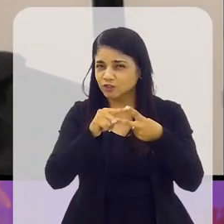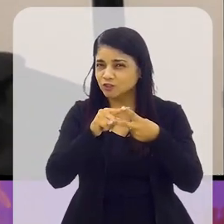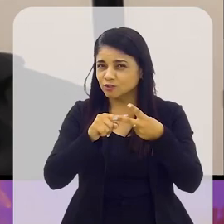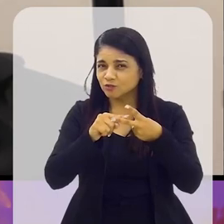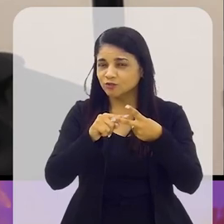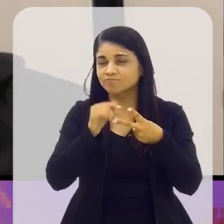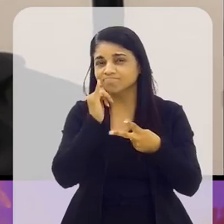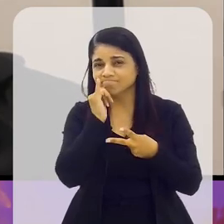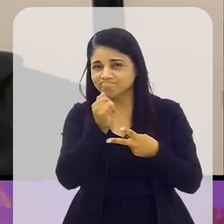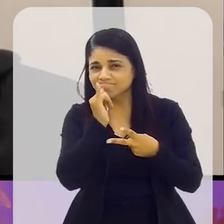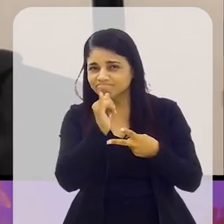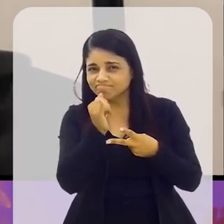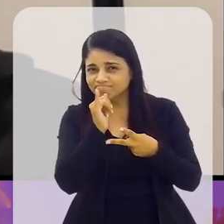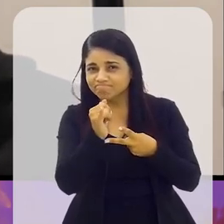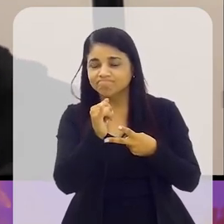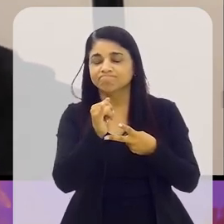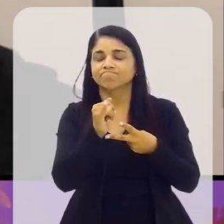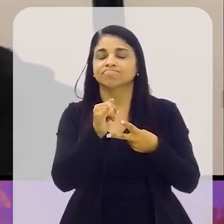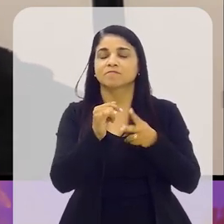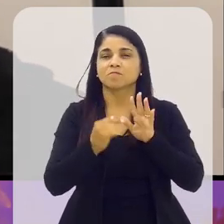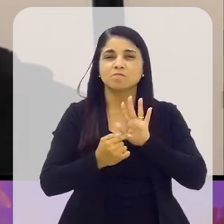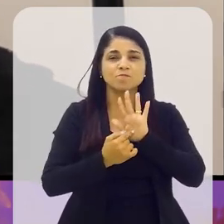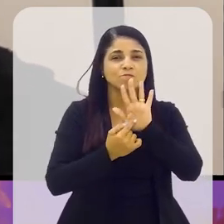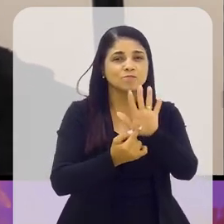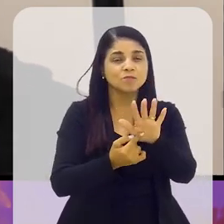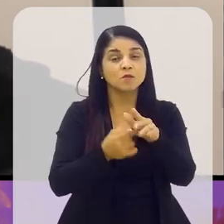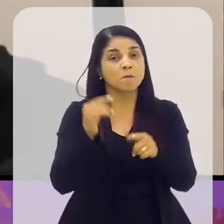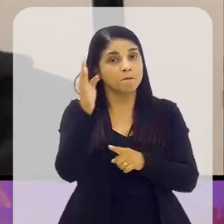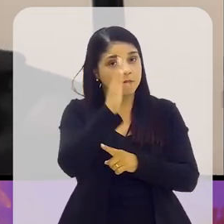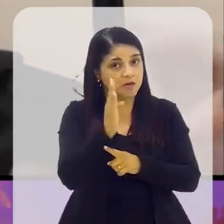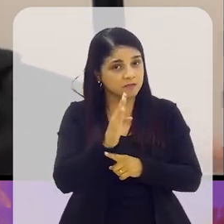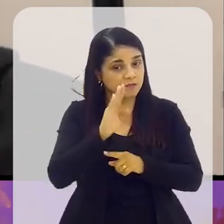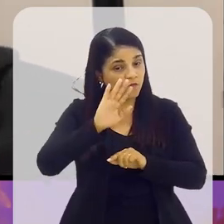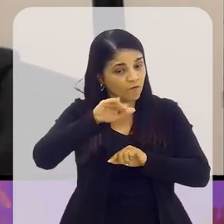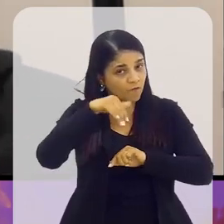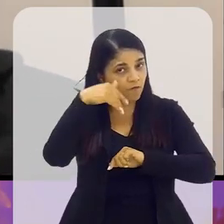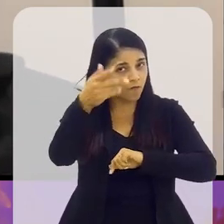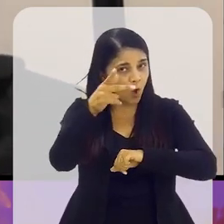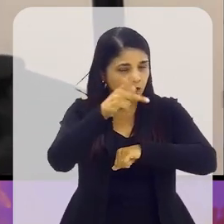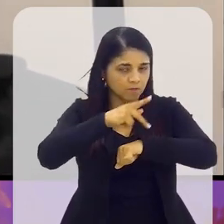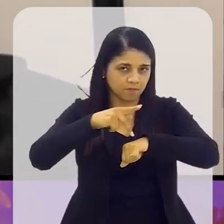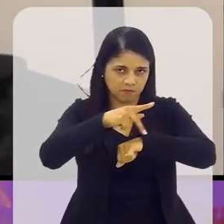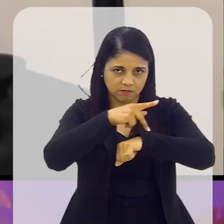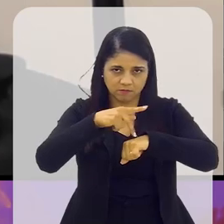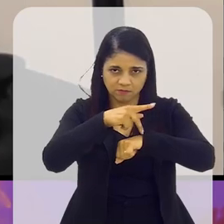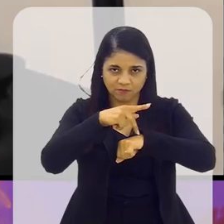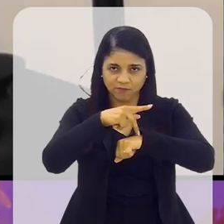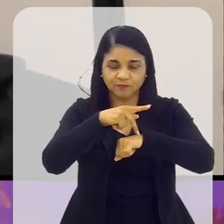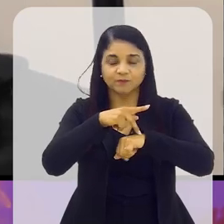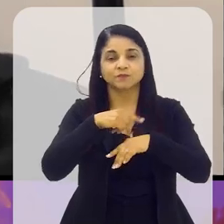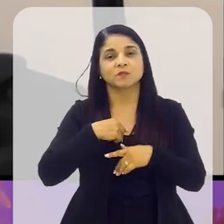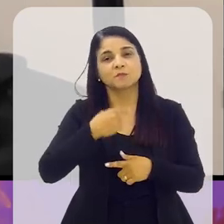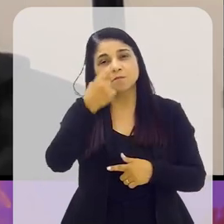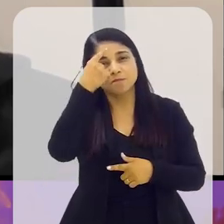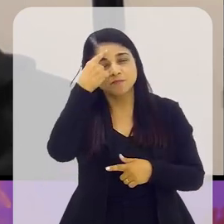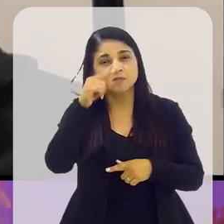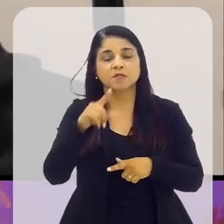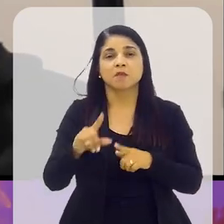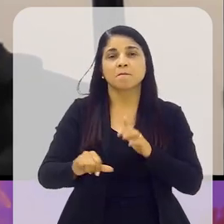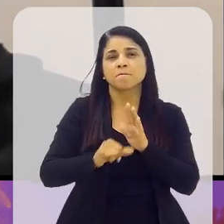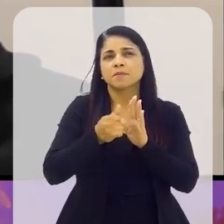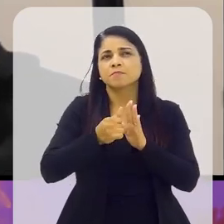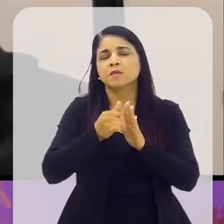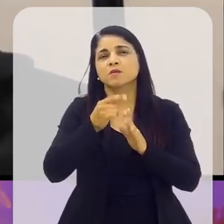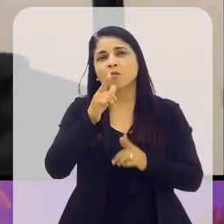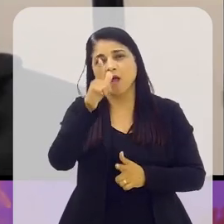que eu acho que são bastante ilustrativos e não são do Brasil, mas eu acho que servem para a gente pensar um pouco essa questão. O primeiro é da Alemanha.